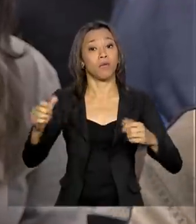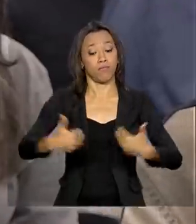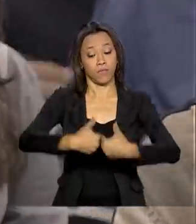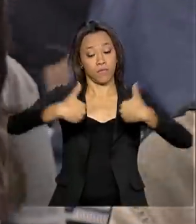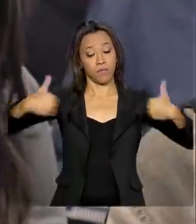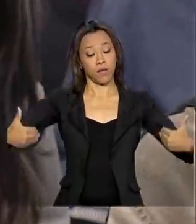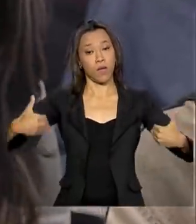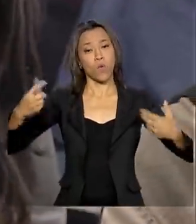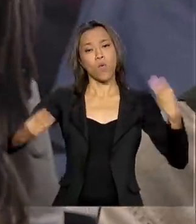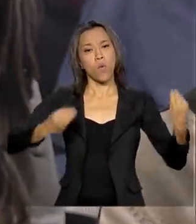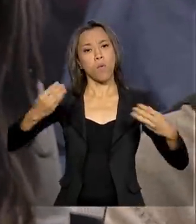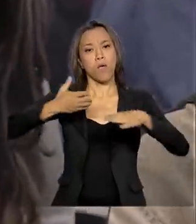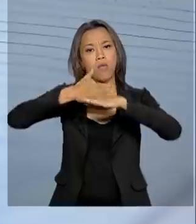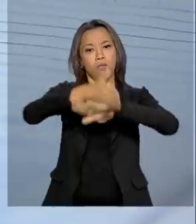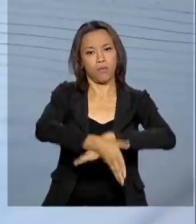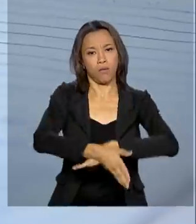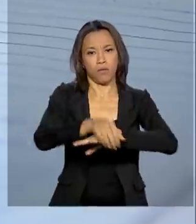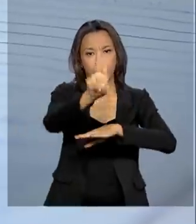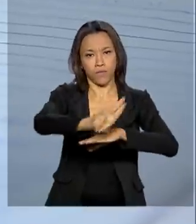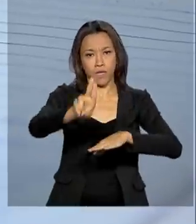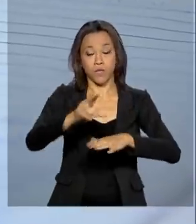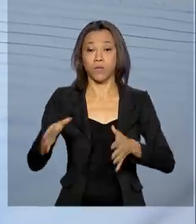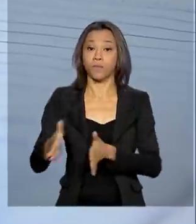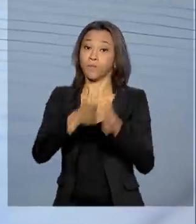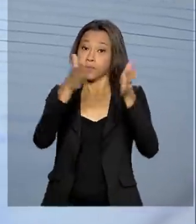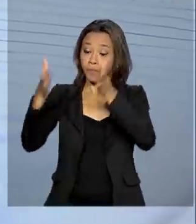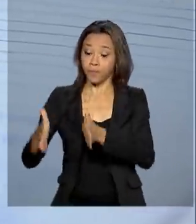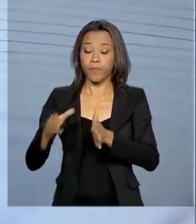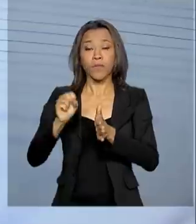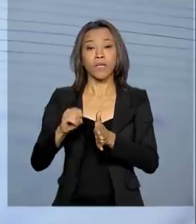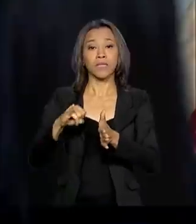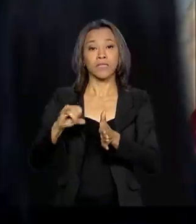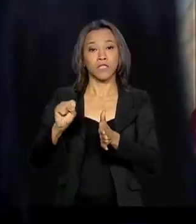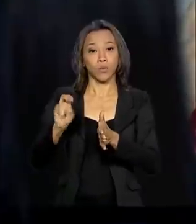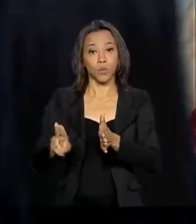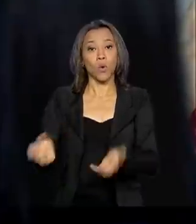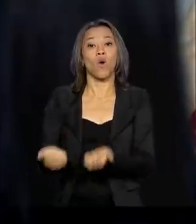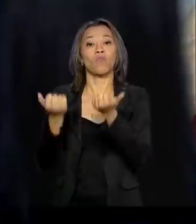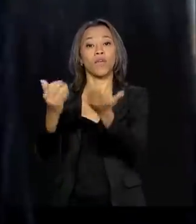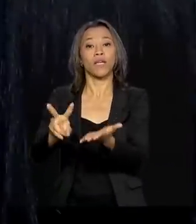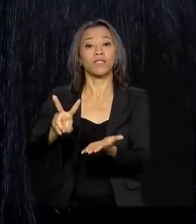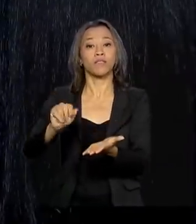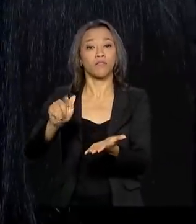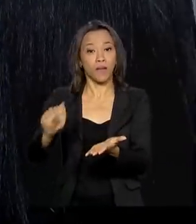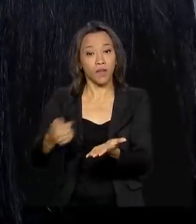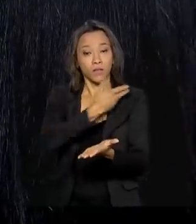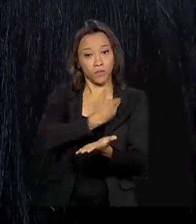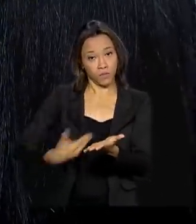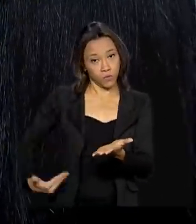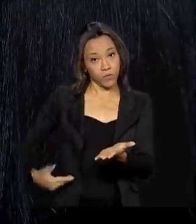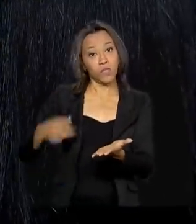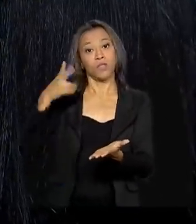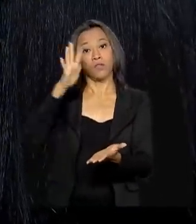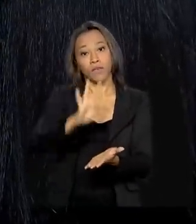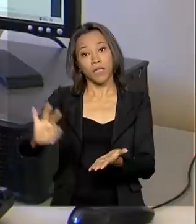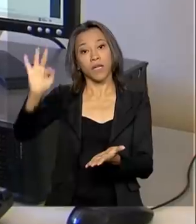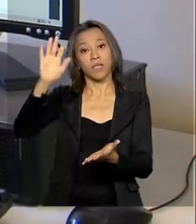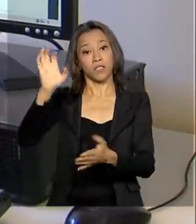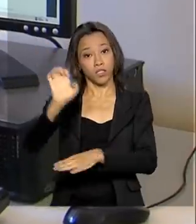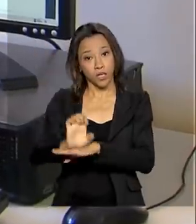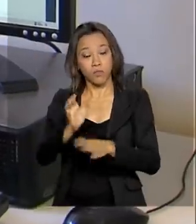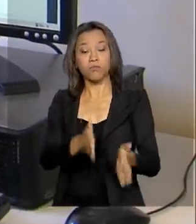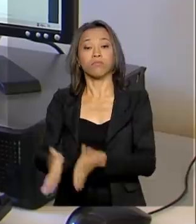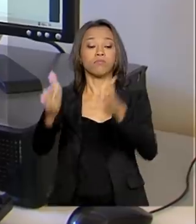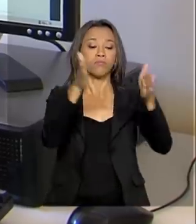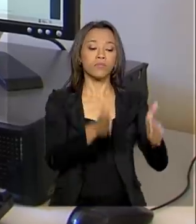universidade. O Sisu oferece vagas em universidades públicas, federais e estaduais, para quem fez o Enem. Já o